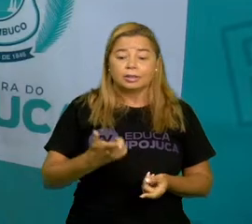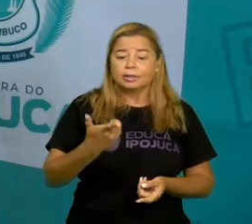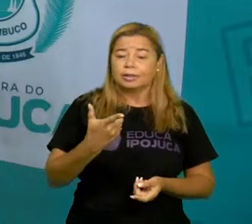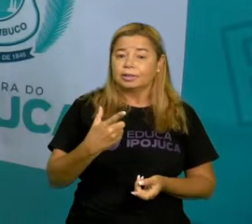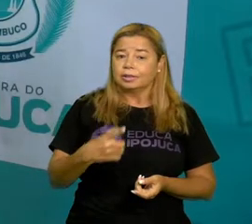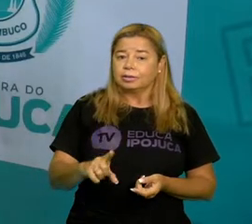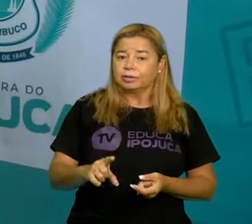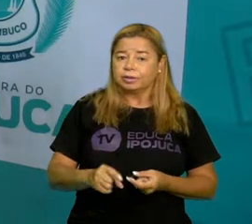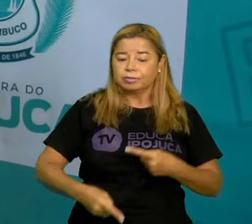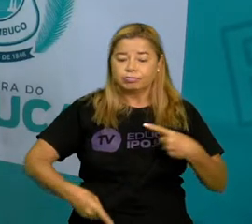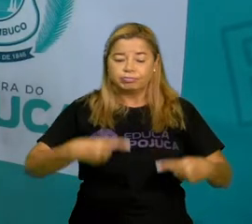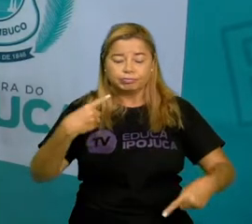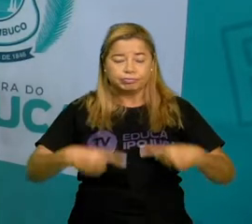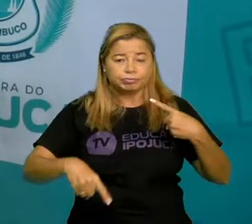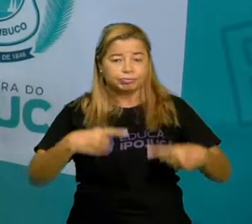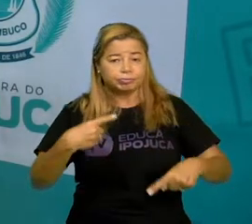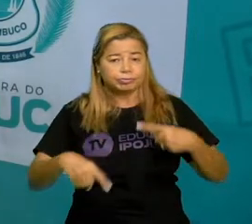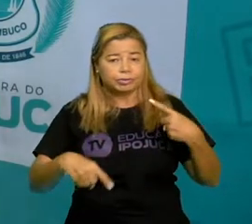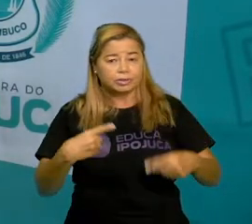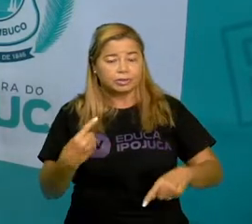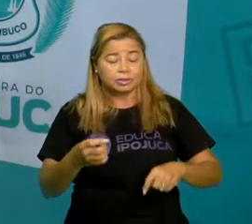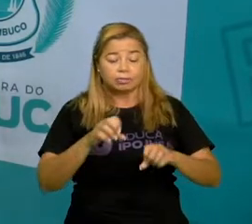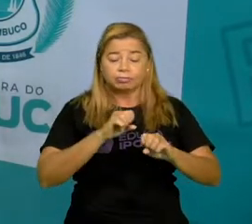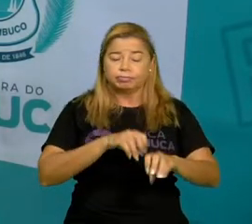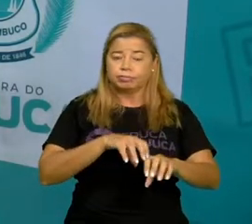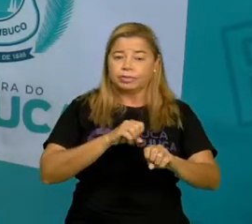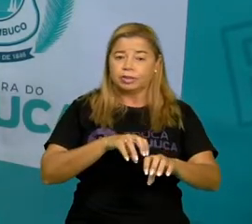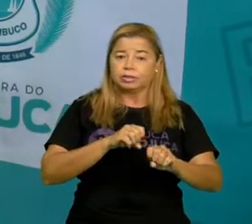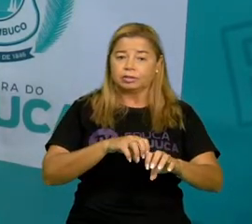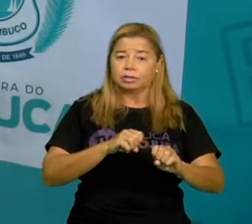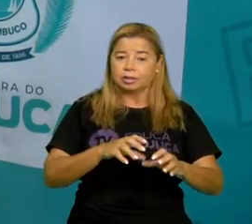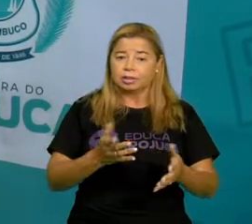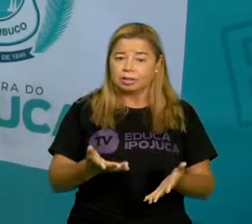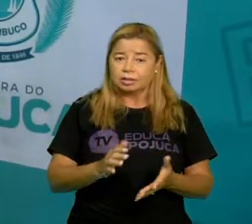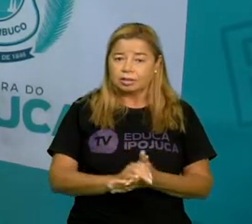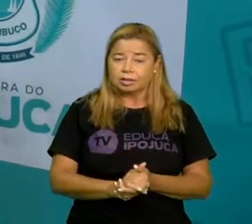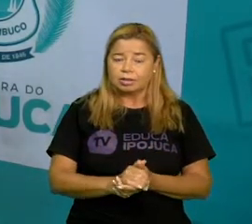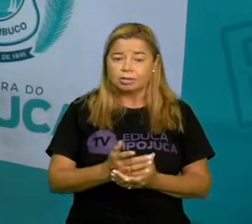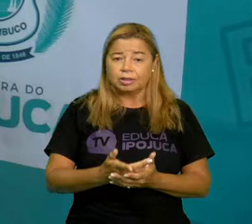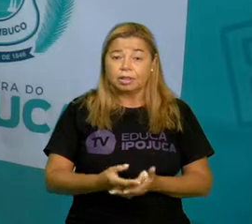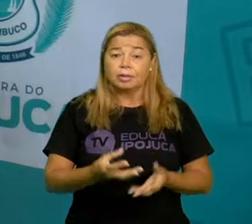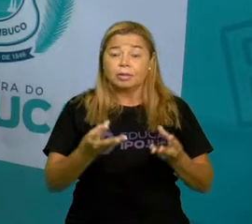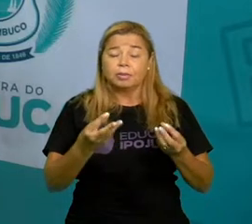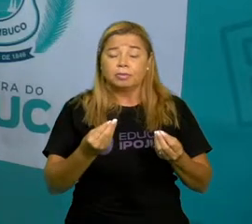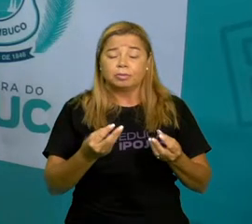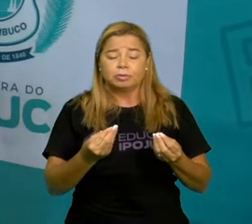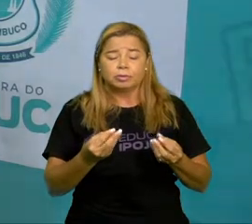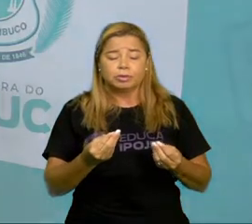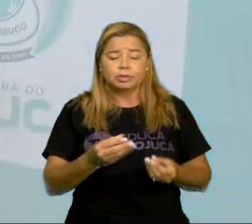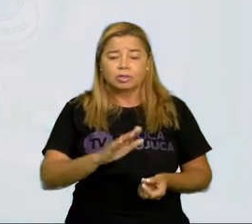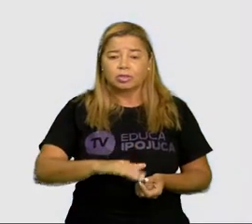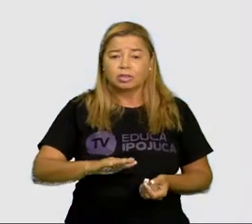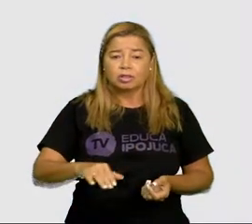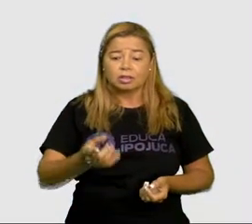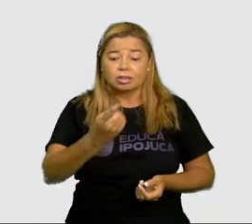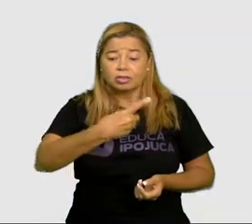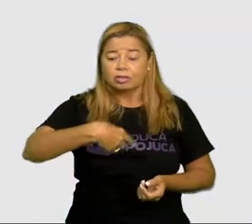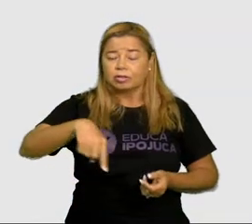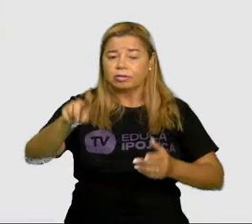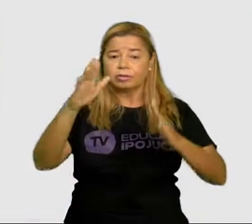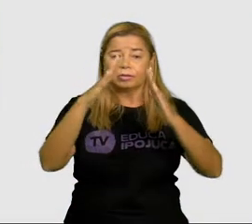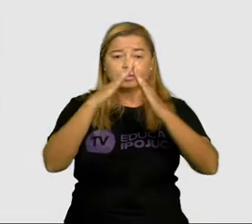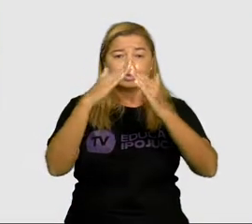efetivas em educação. A gente vê que poucas crianças têm acesso à escola, ao conhecimento, né?